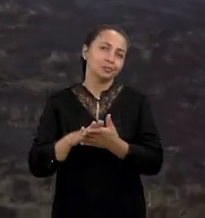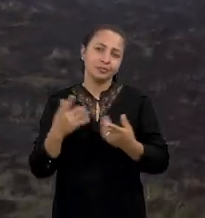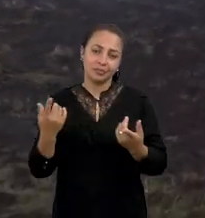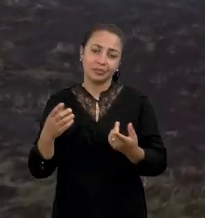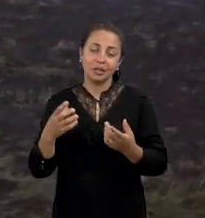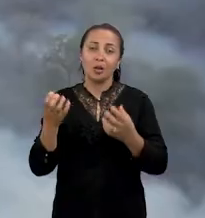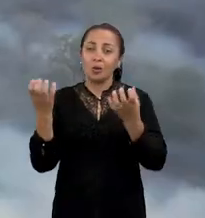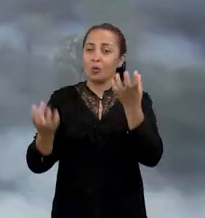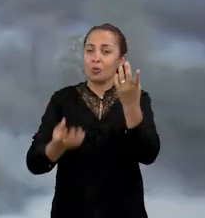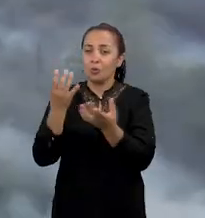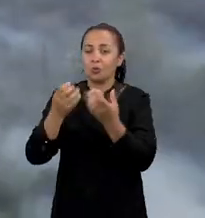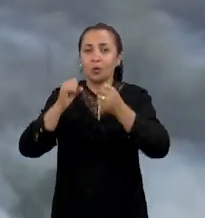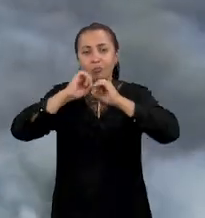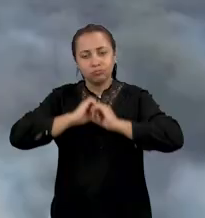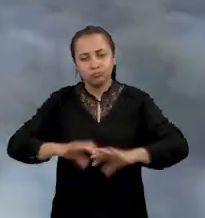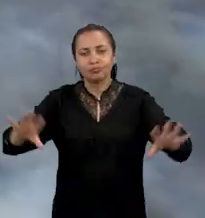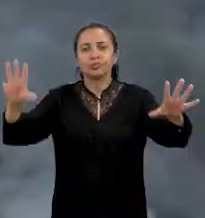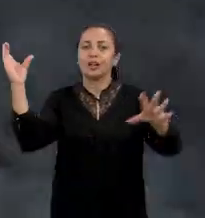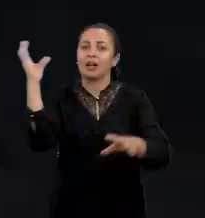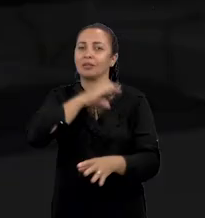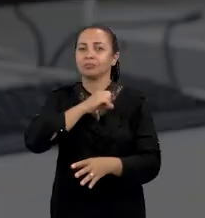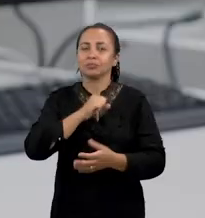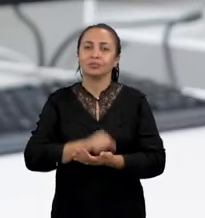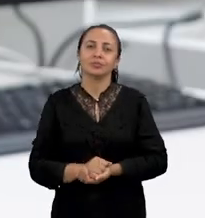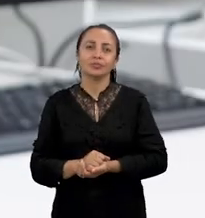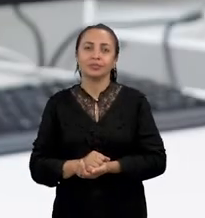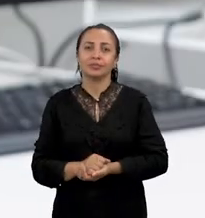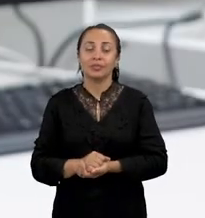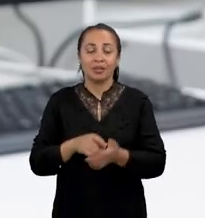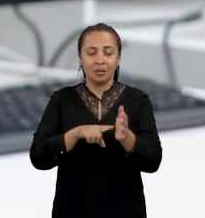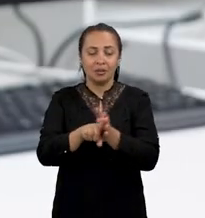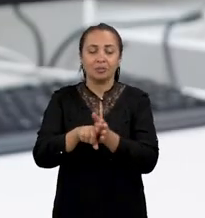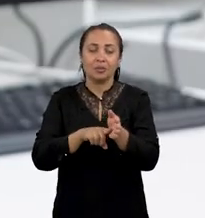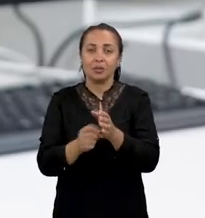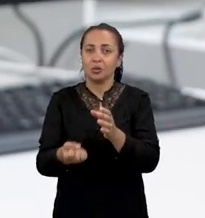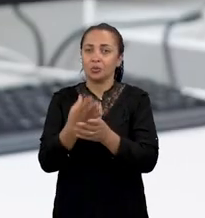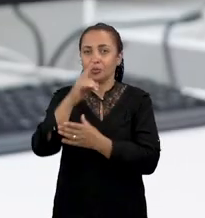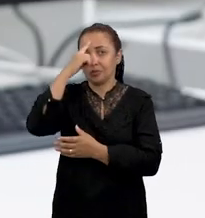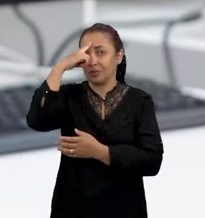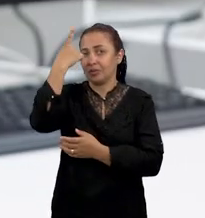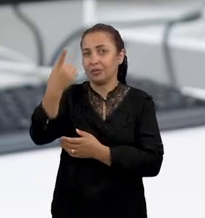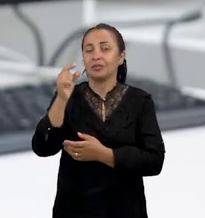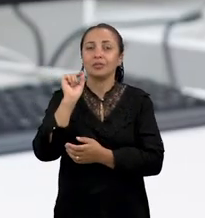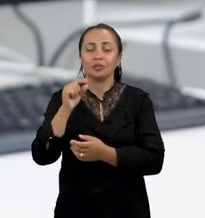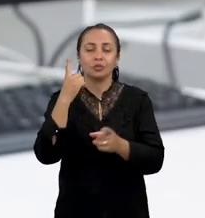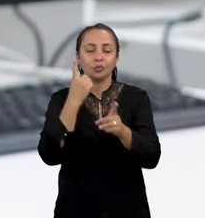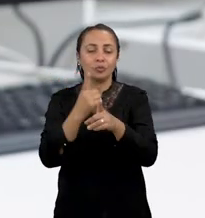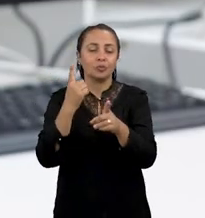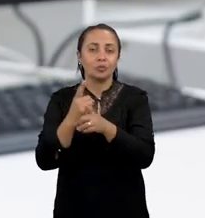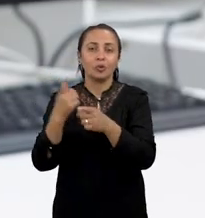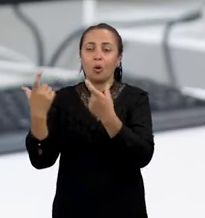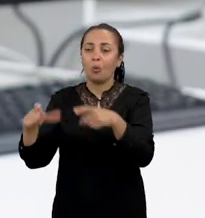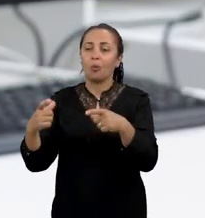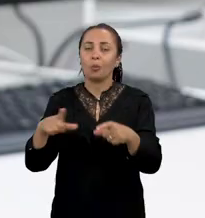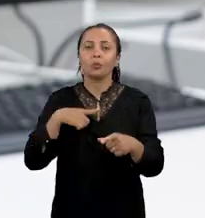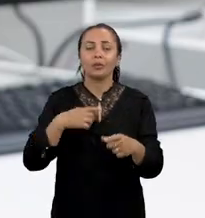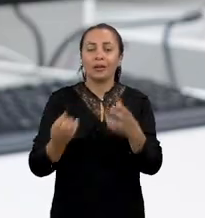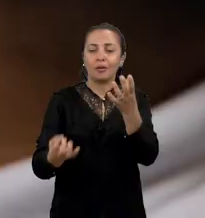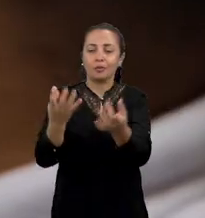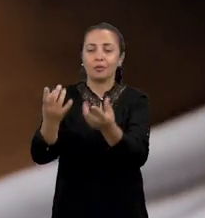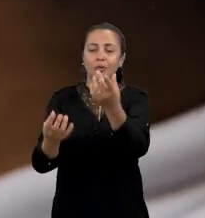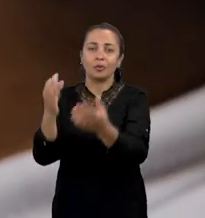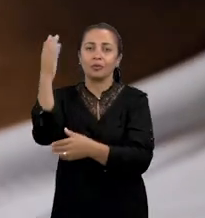o fogo espalha rapidamente. A pesquisa, ela partiu da ideia de detectar os incêndios